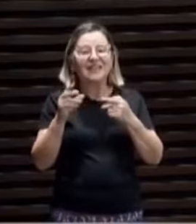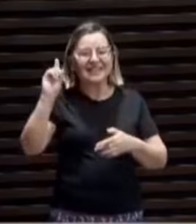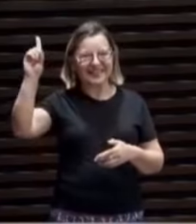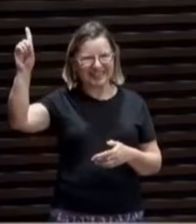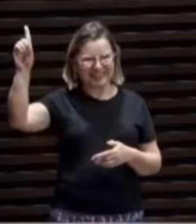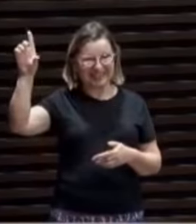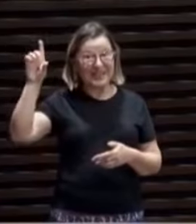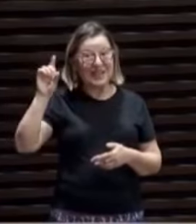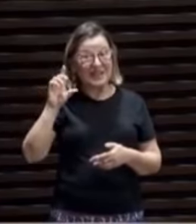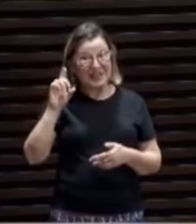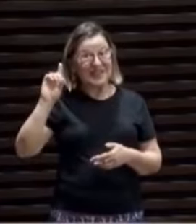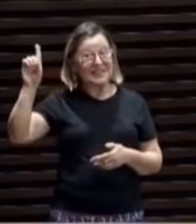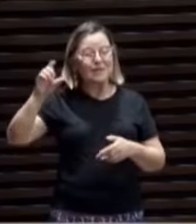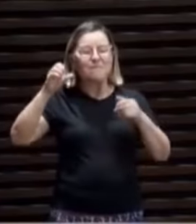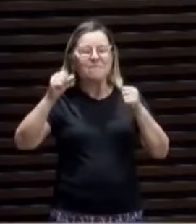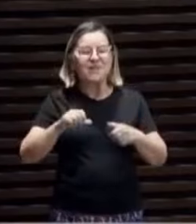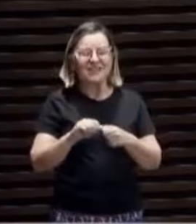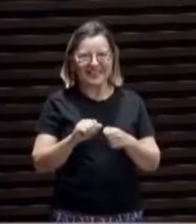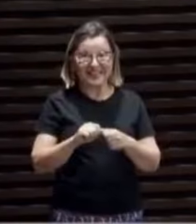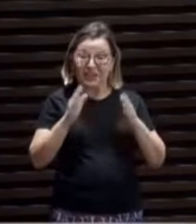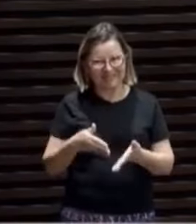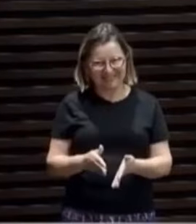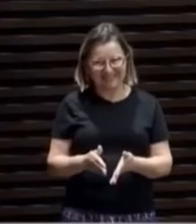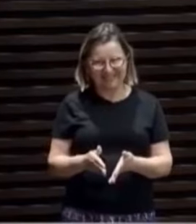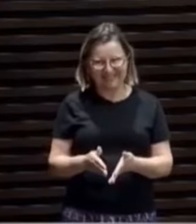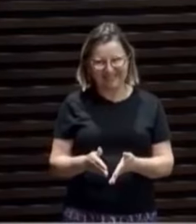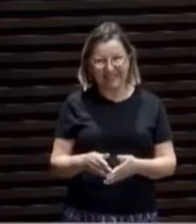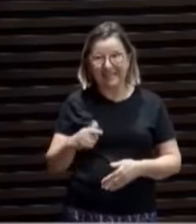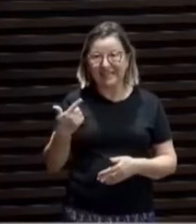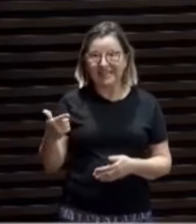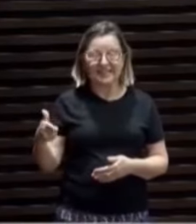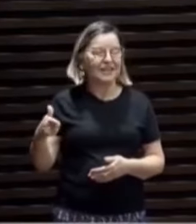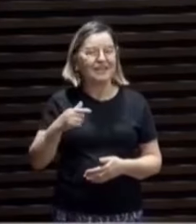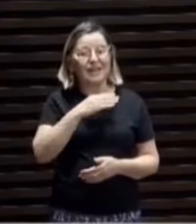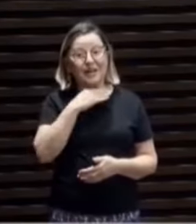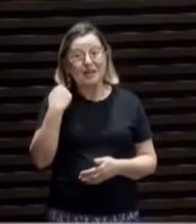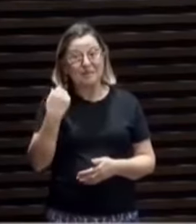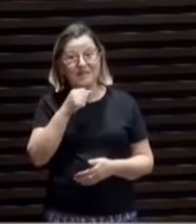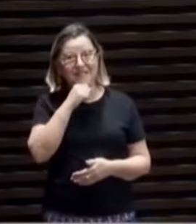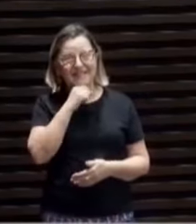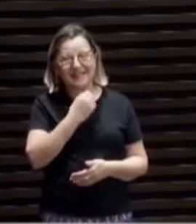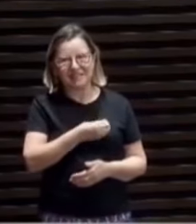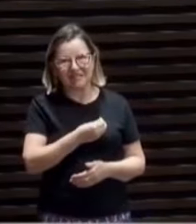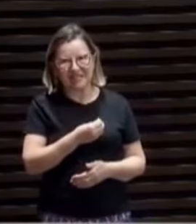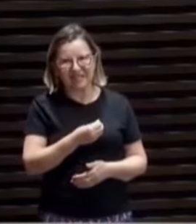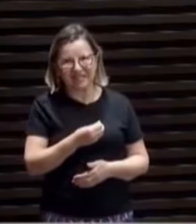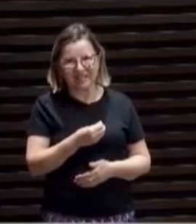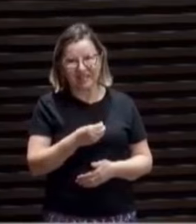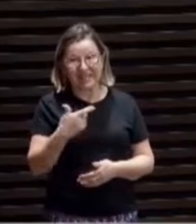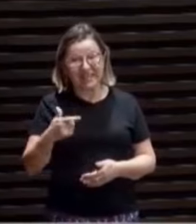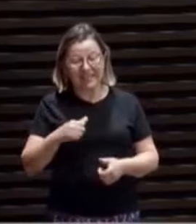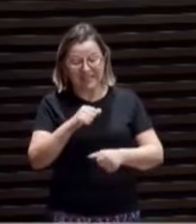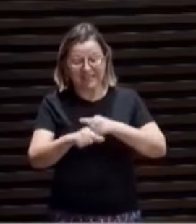isso. E ele já o fez em Cristo Jesus. Jesus, sem a morte do velho homem, sem a troca